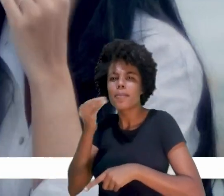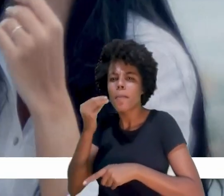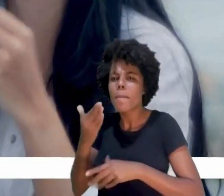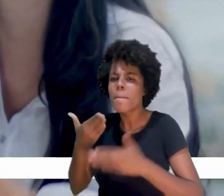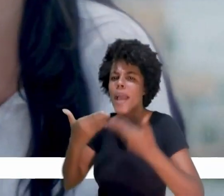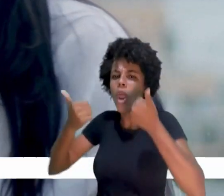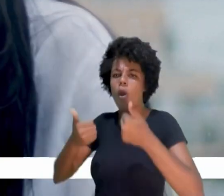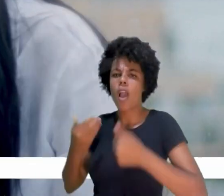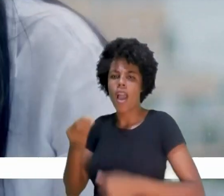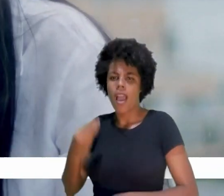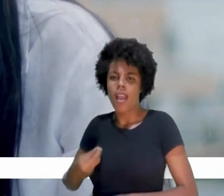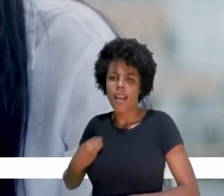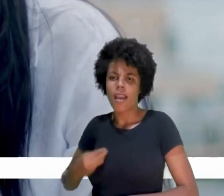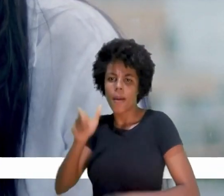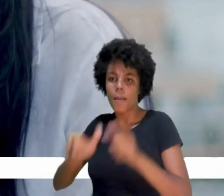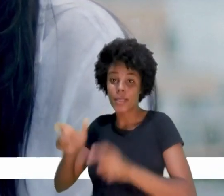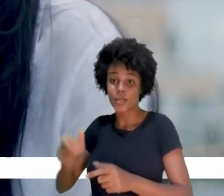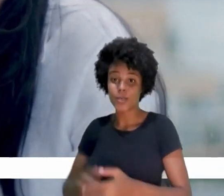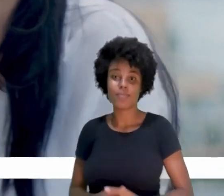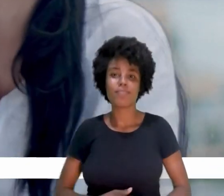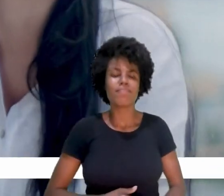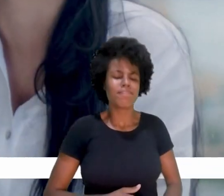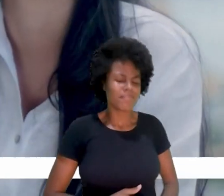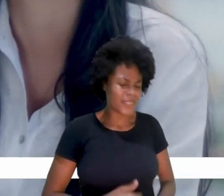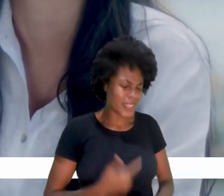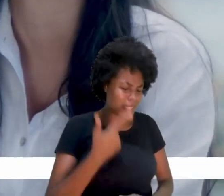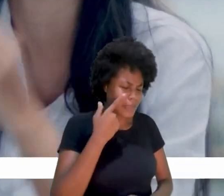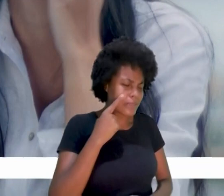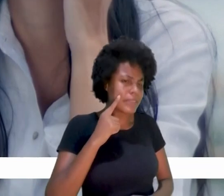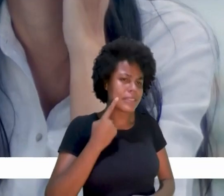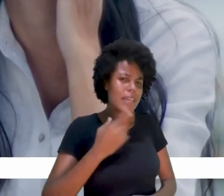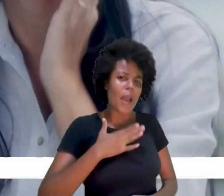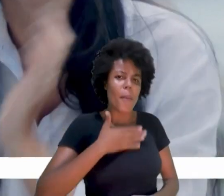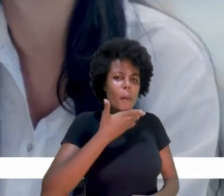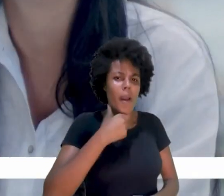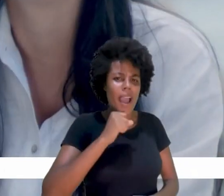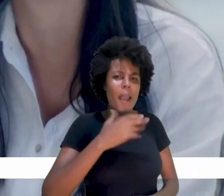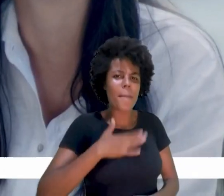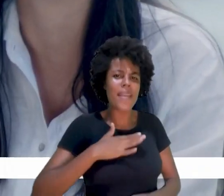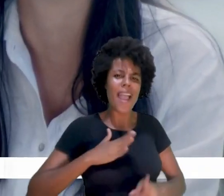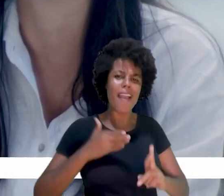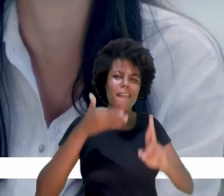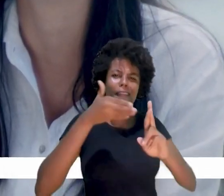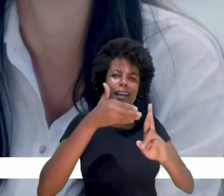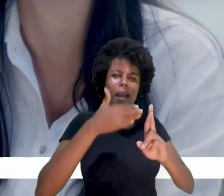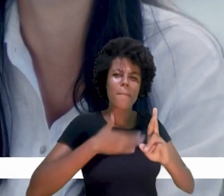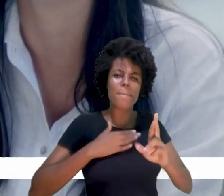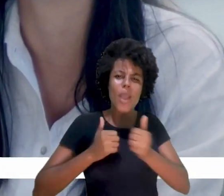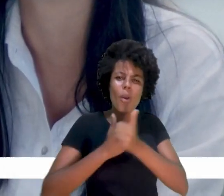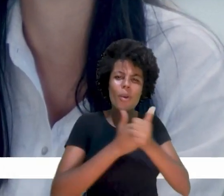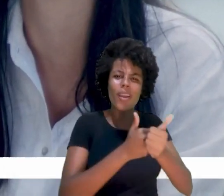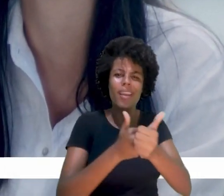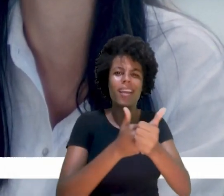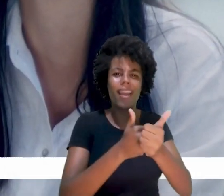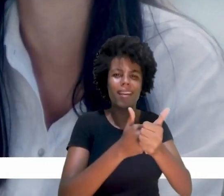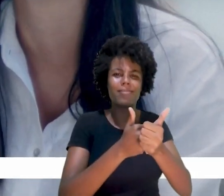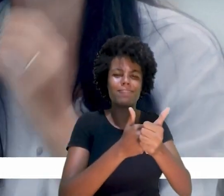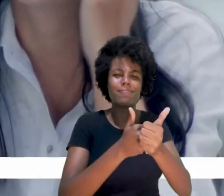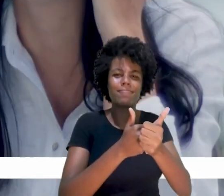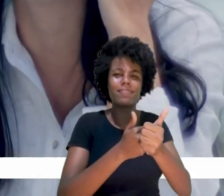vida das pessoas. Meu pai é minha referência, meu guia,